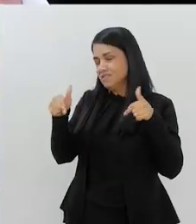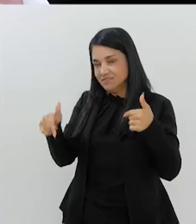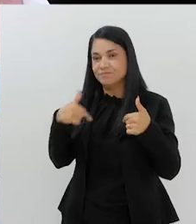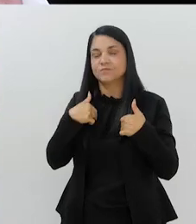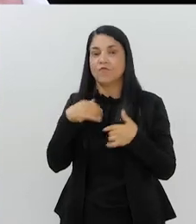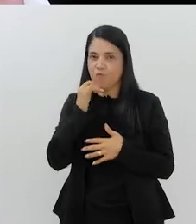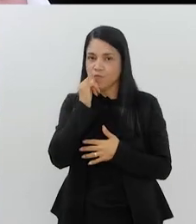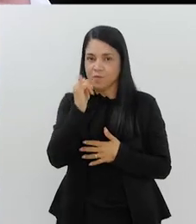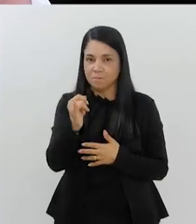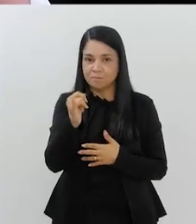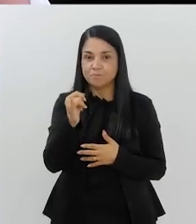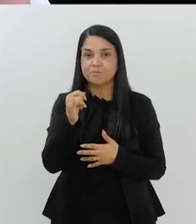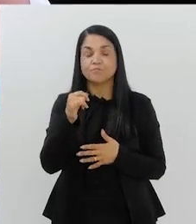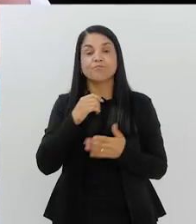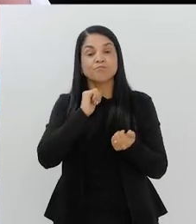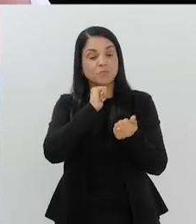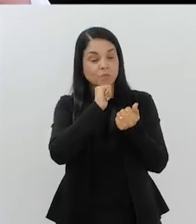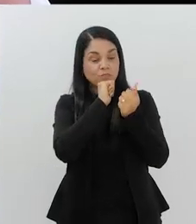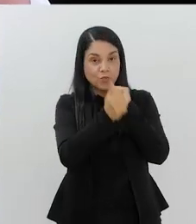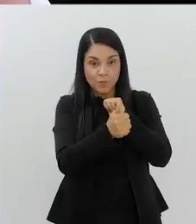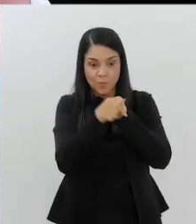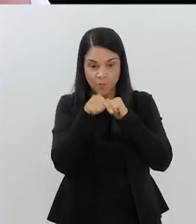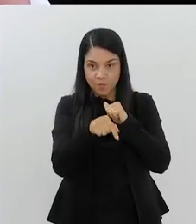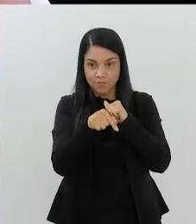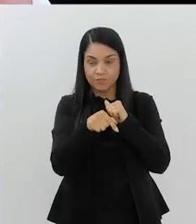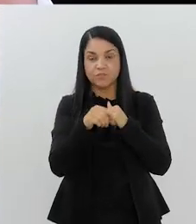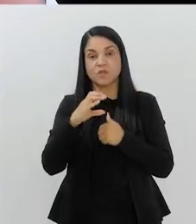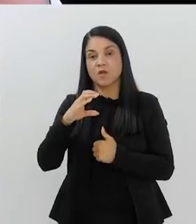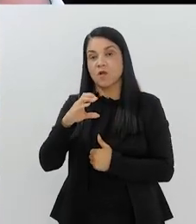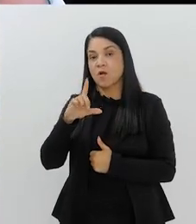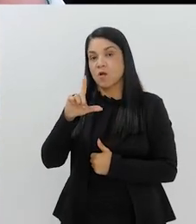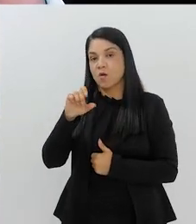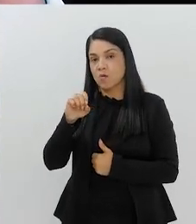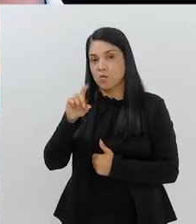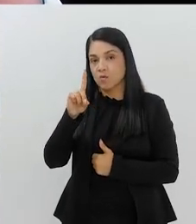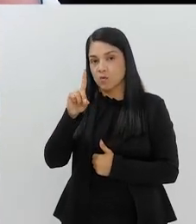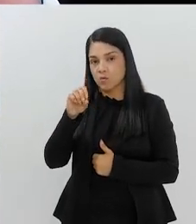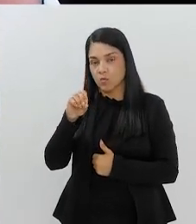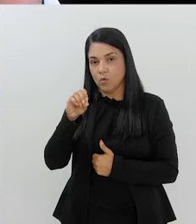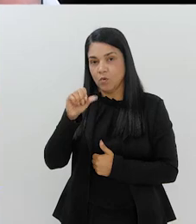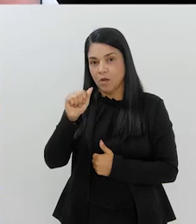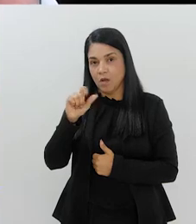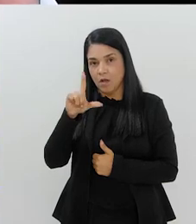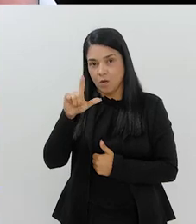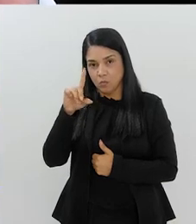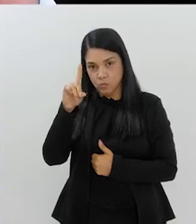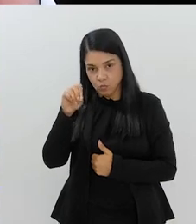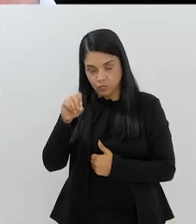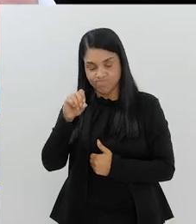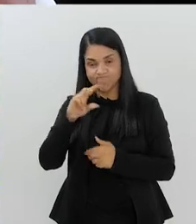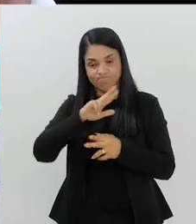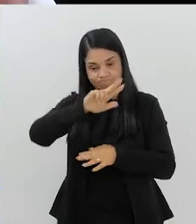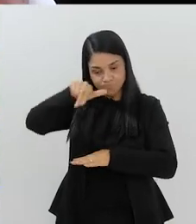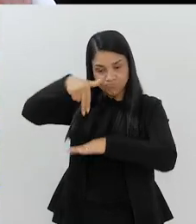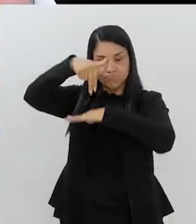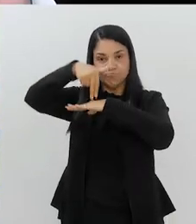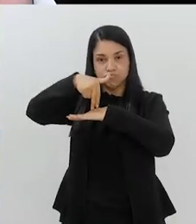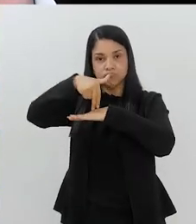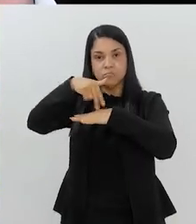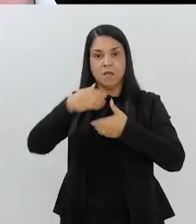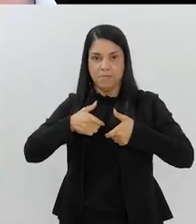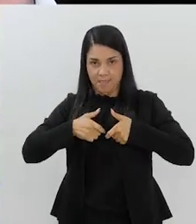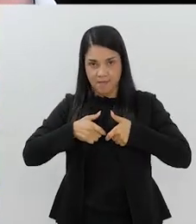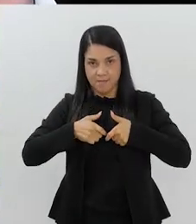Mas eu queria lhe dizer o seguinte, o esporte proporcionou ao Clodoaldo o pódio da medalha.